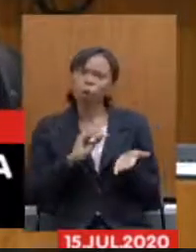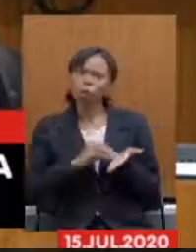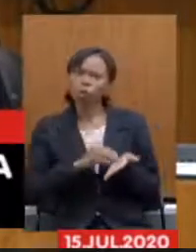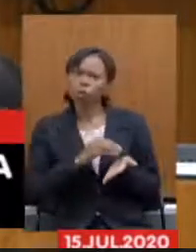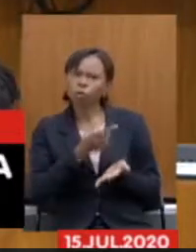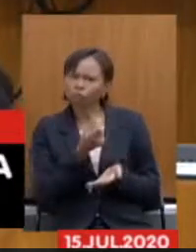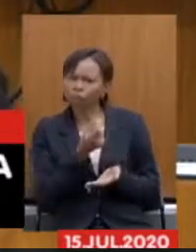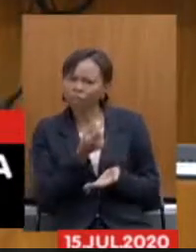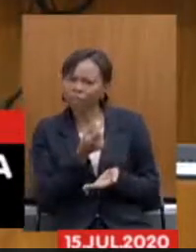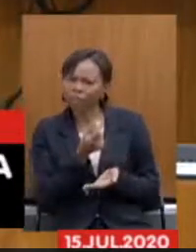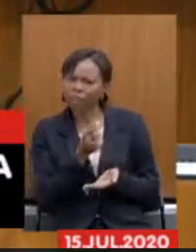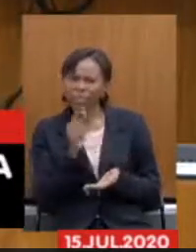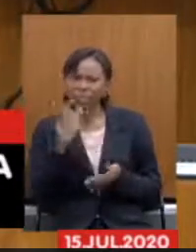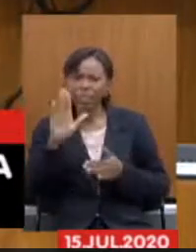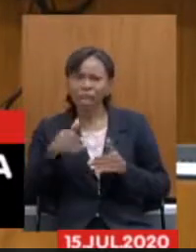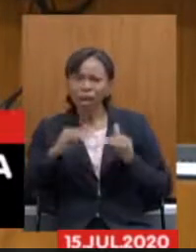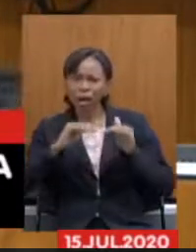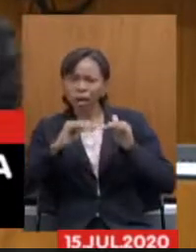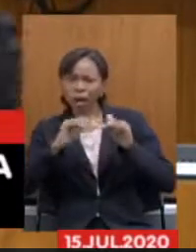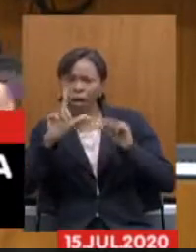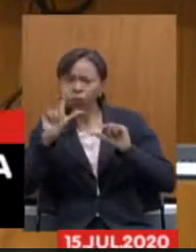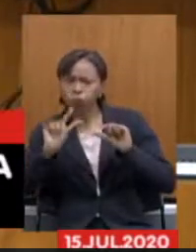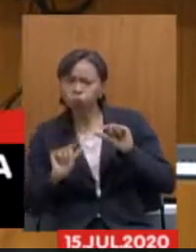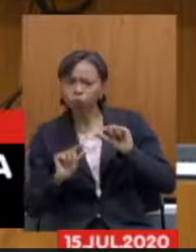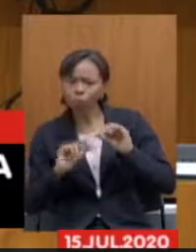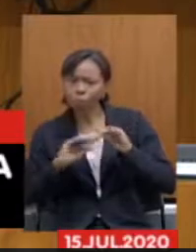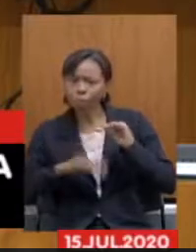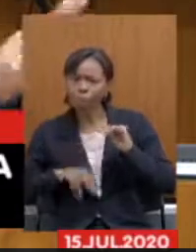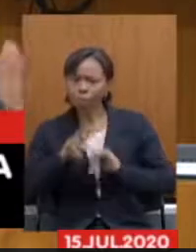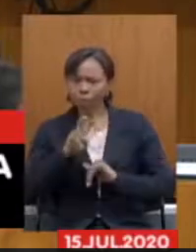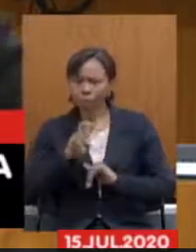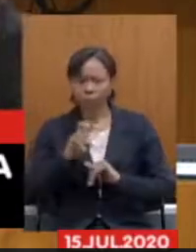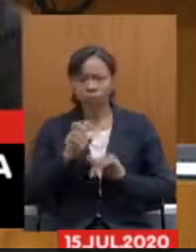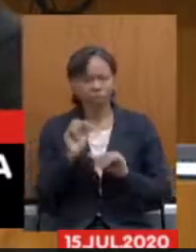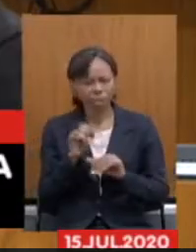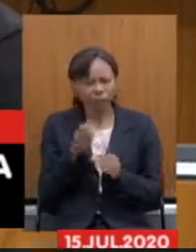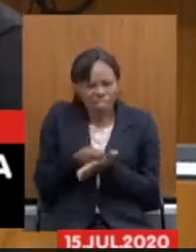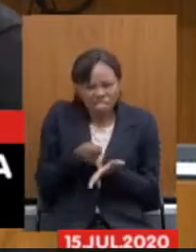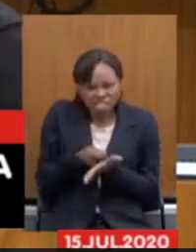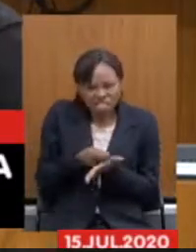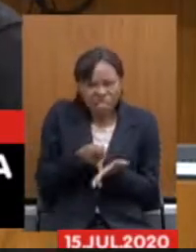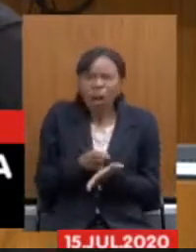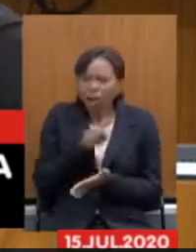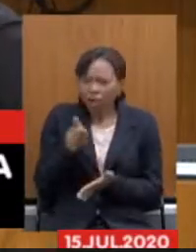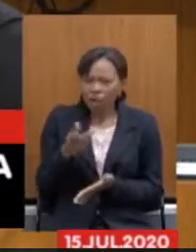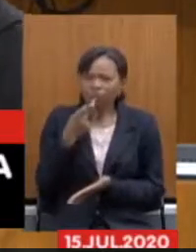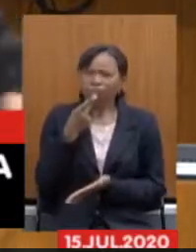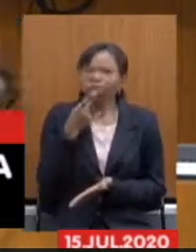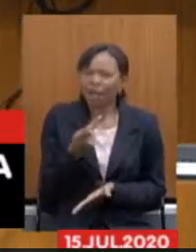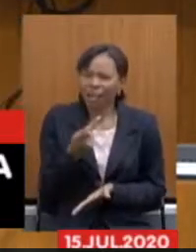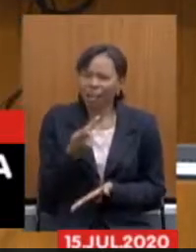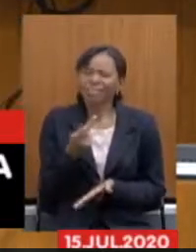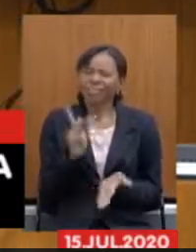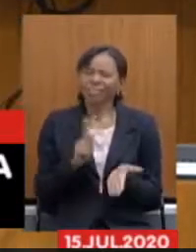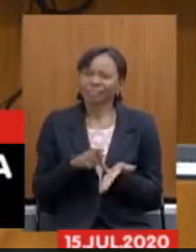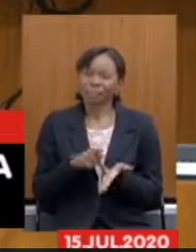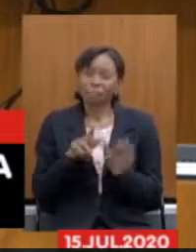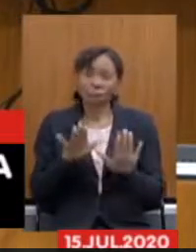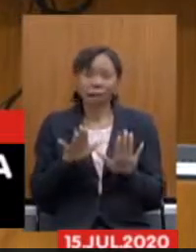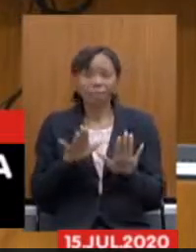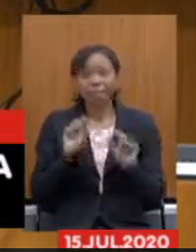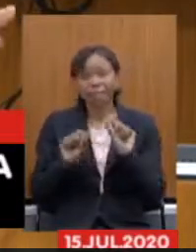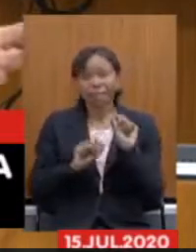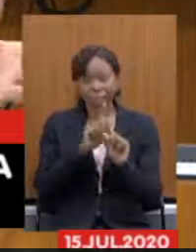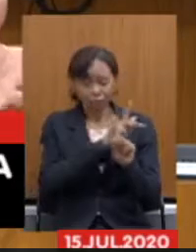menos de 5 se torturar um pouquinho mais esses números eles confessam toda a verdade o negócio é que pega dinheiro da